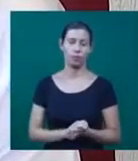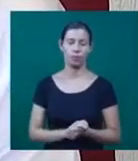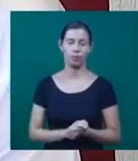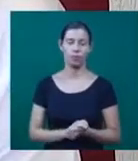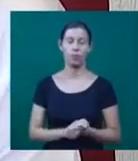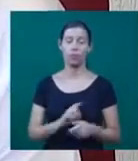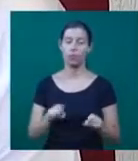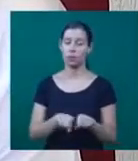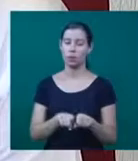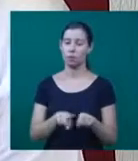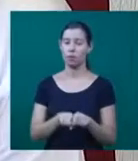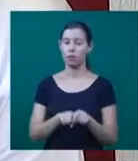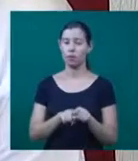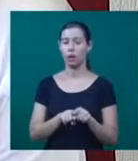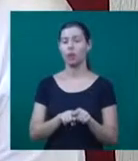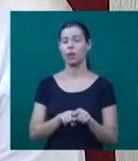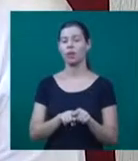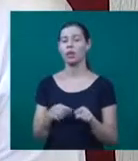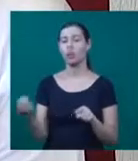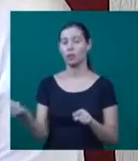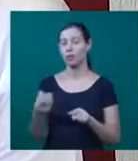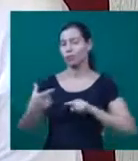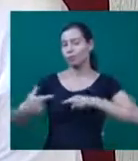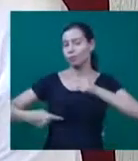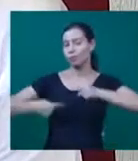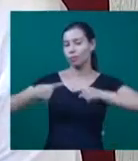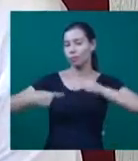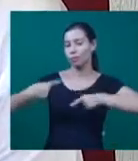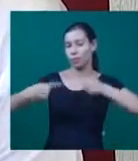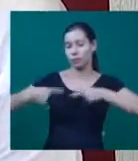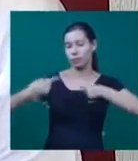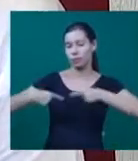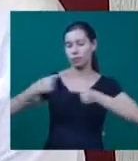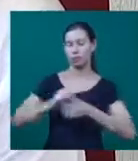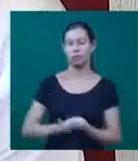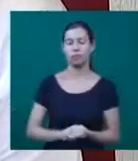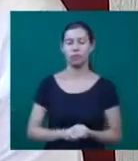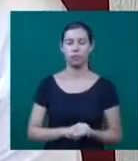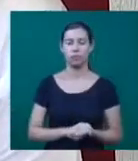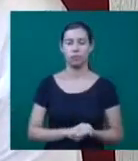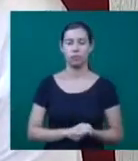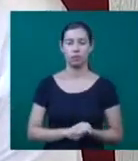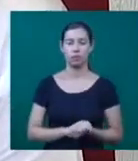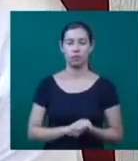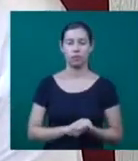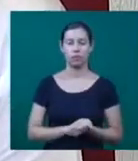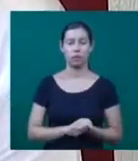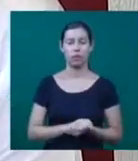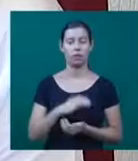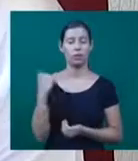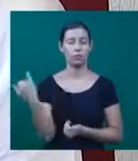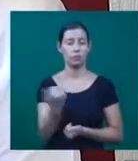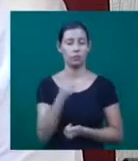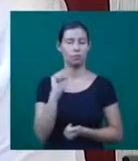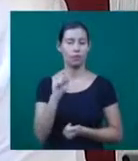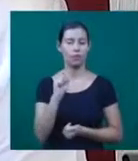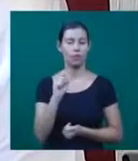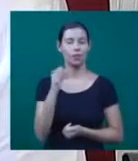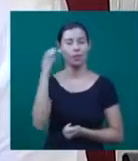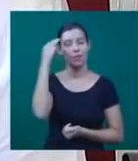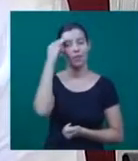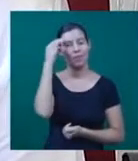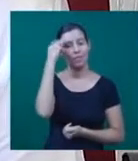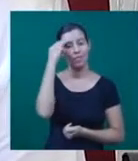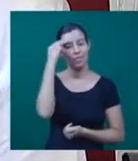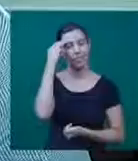políticas públicas. Então a importância dele é enorme. Mas o que é mais importante dentro do teatro é a memória do que